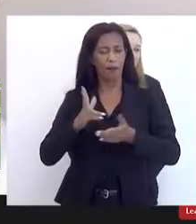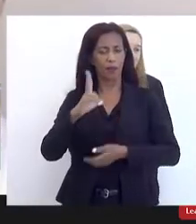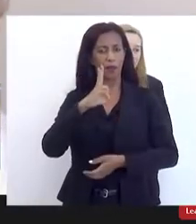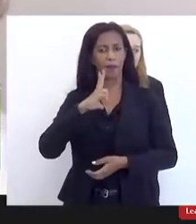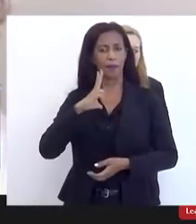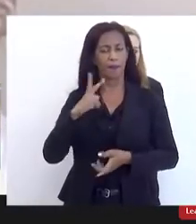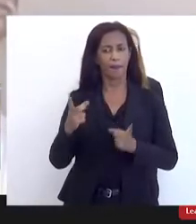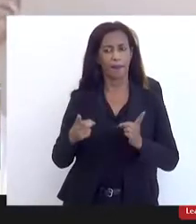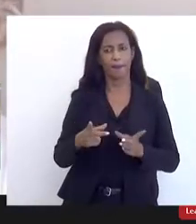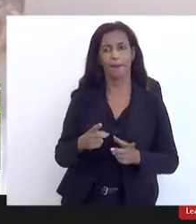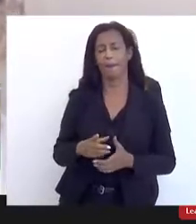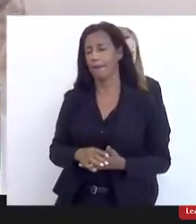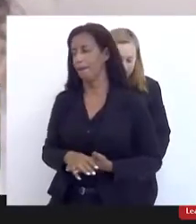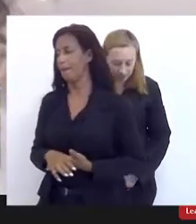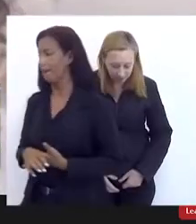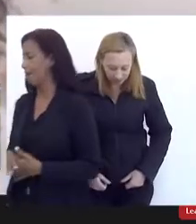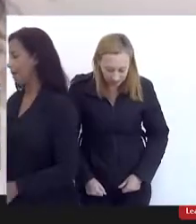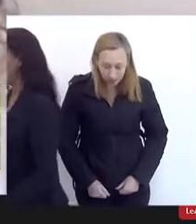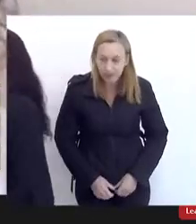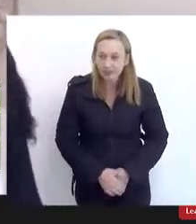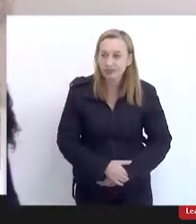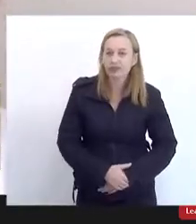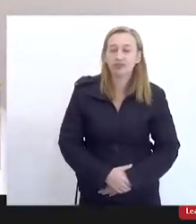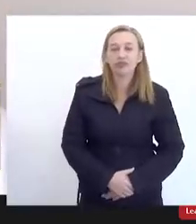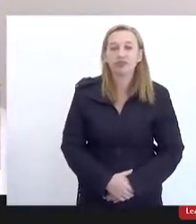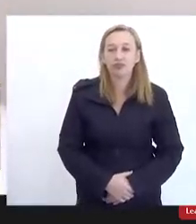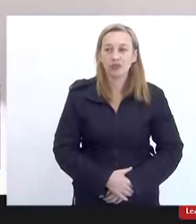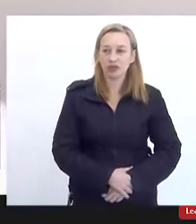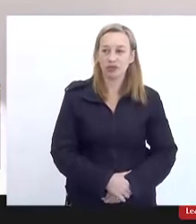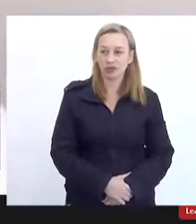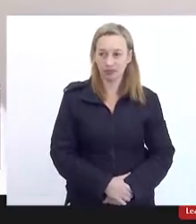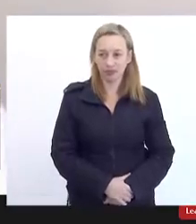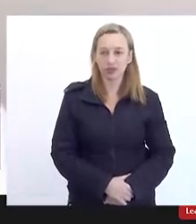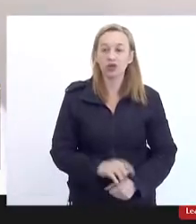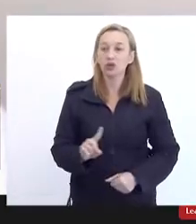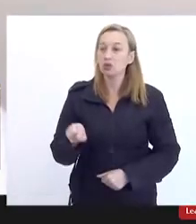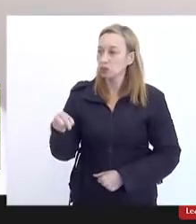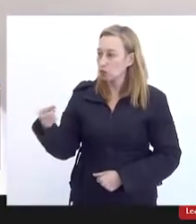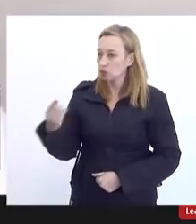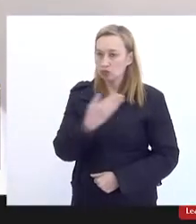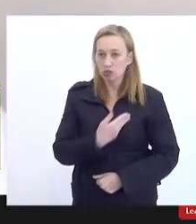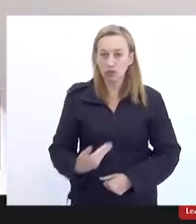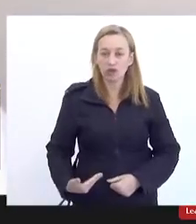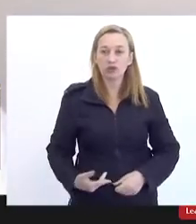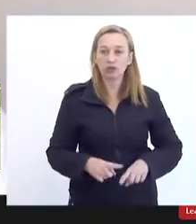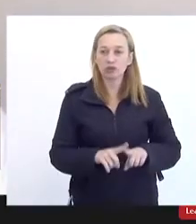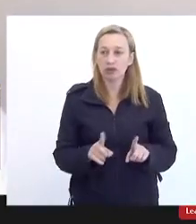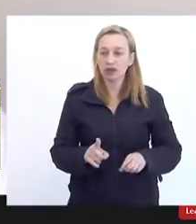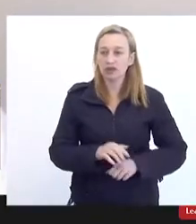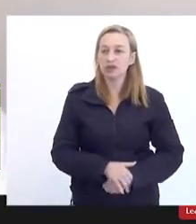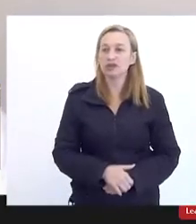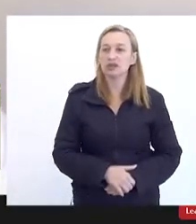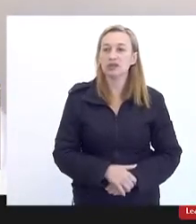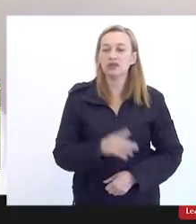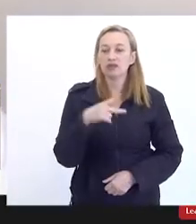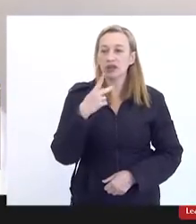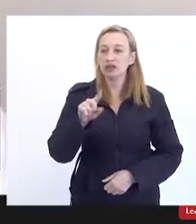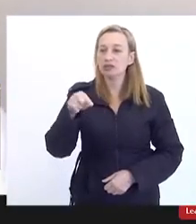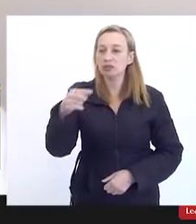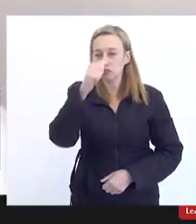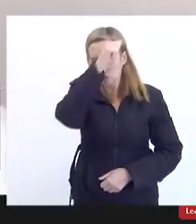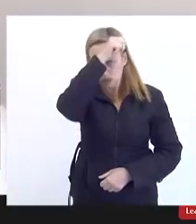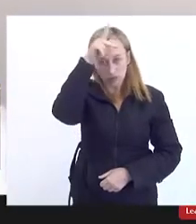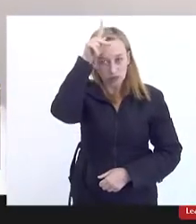é para para outro governo imagino que ela esteja falando da próxima prefeitura